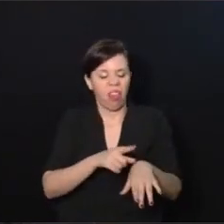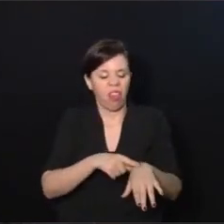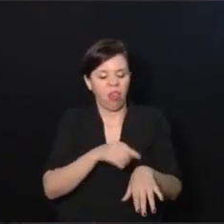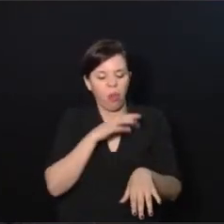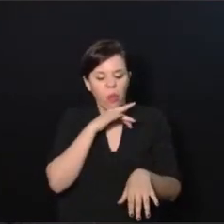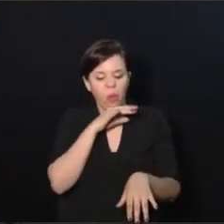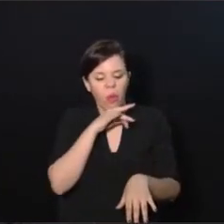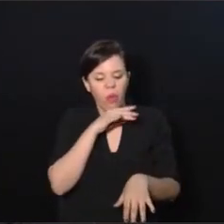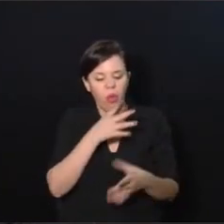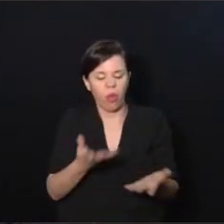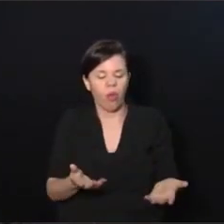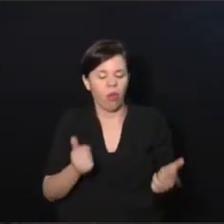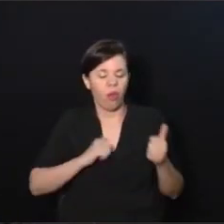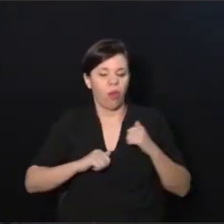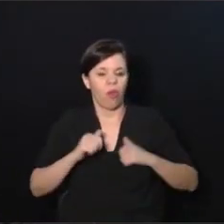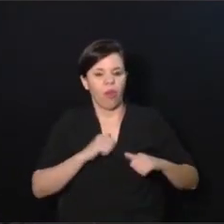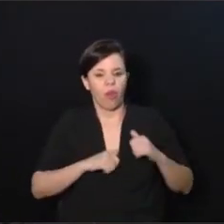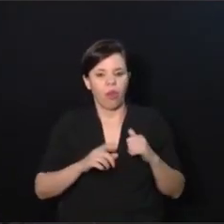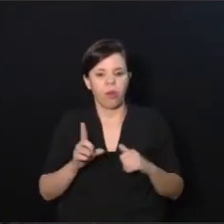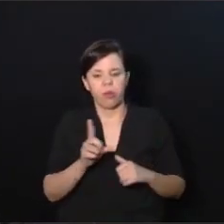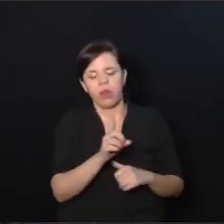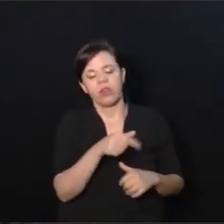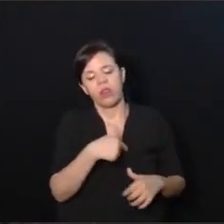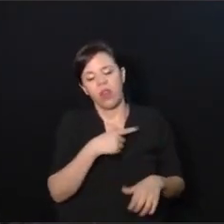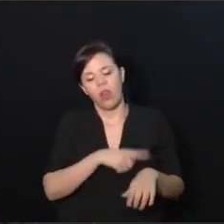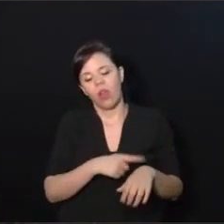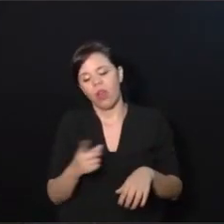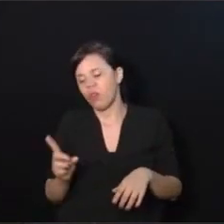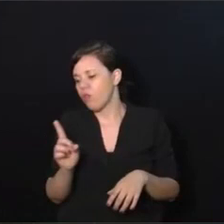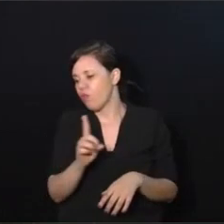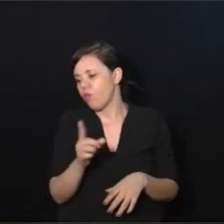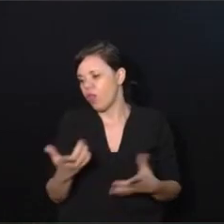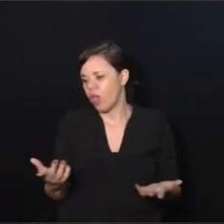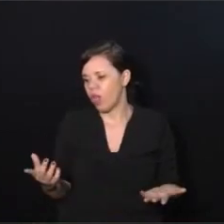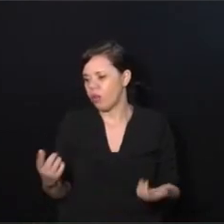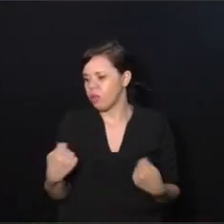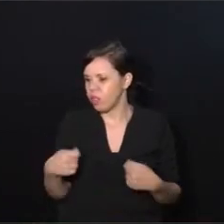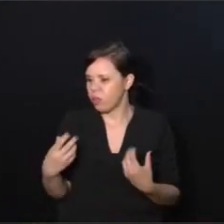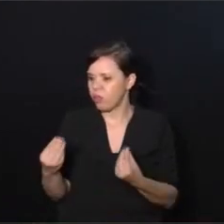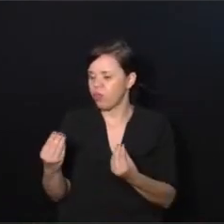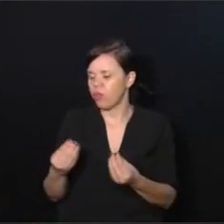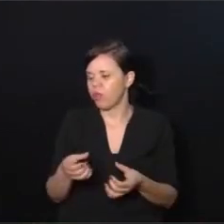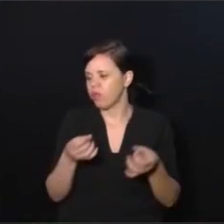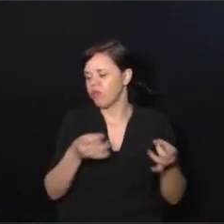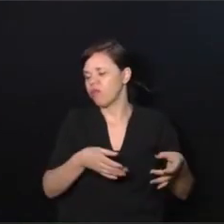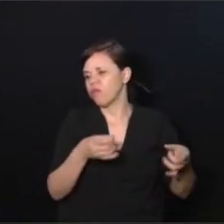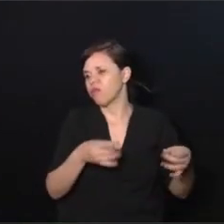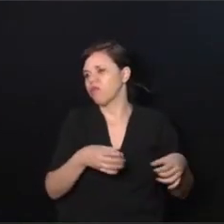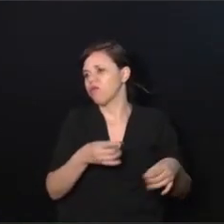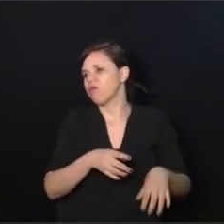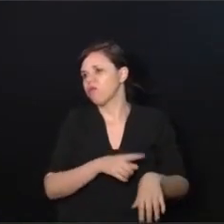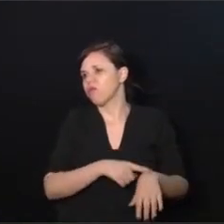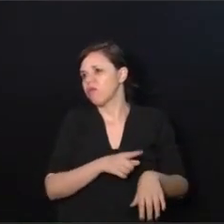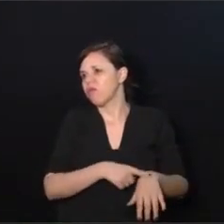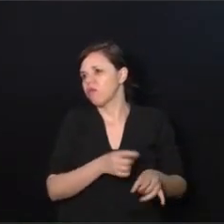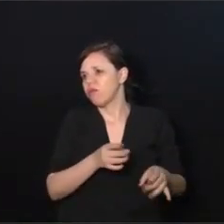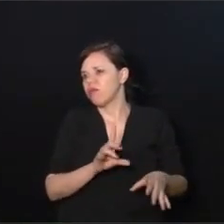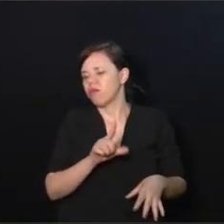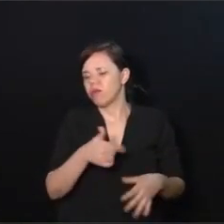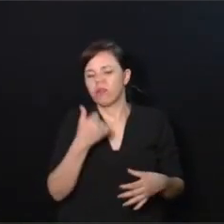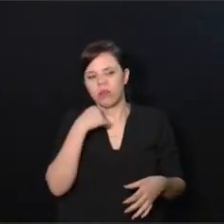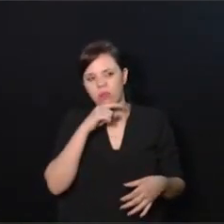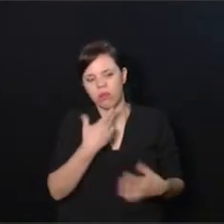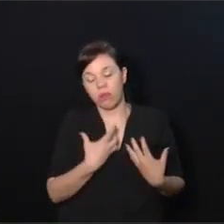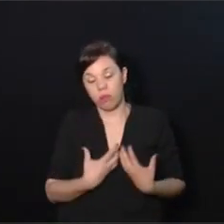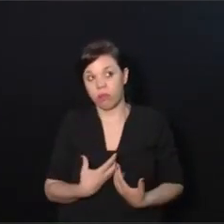vago, né? Que é o horário do fulano, fulano não veio, mas precisa muito, aí vai deixando no horário e daqui a pouco essa mãe cansou.